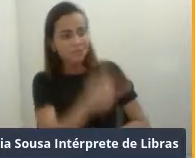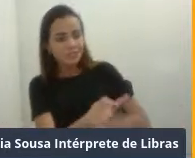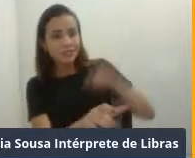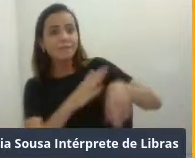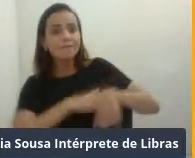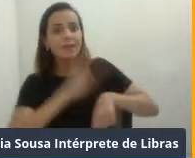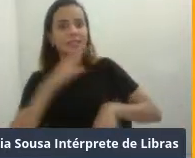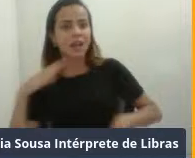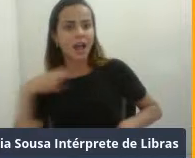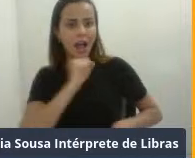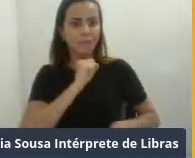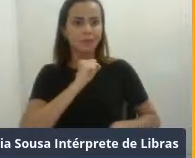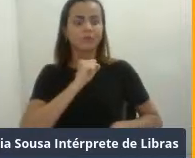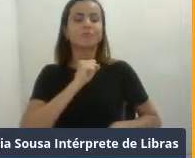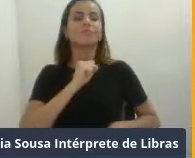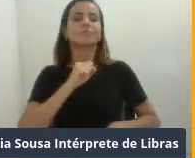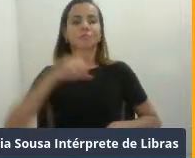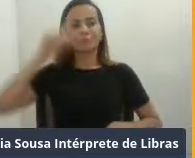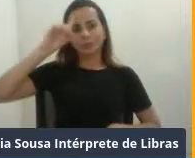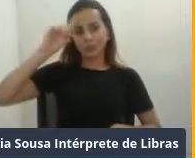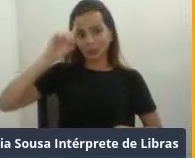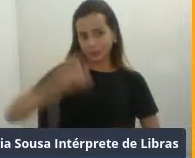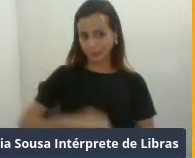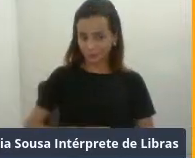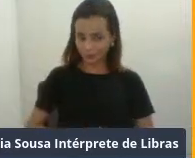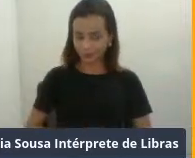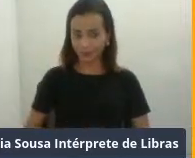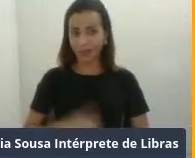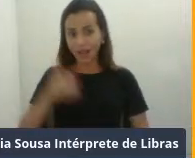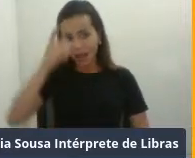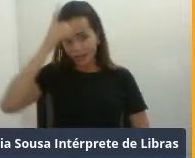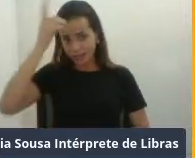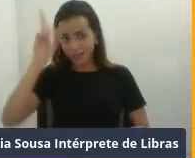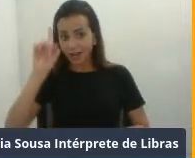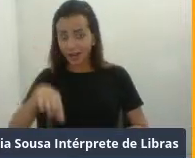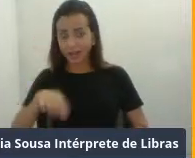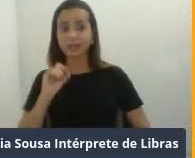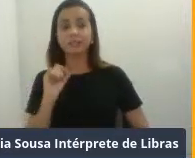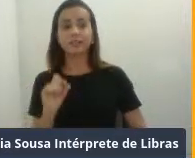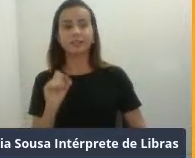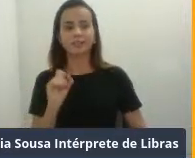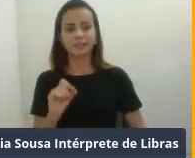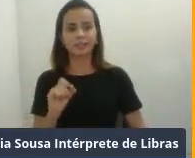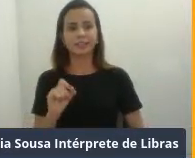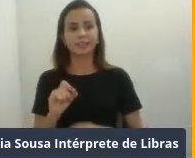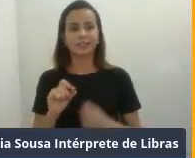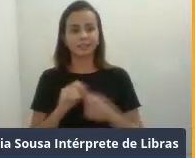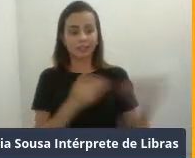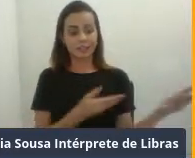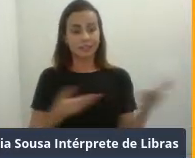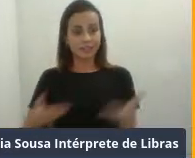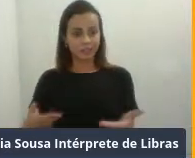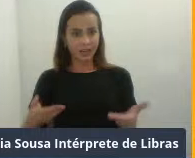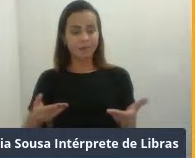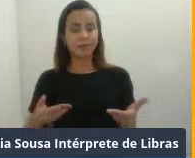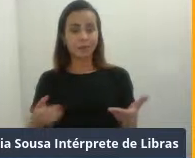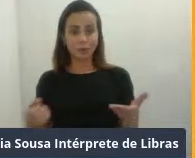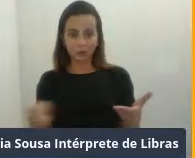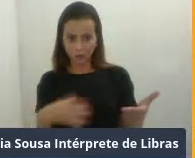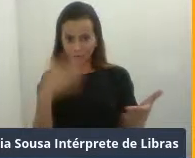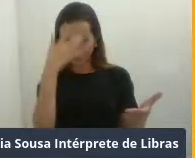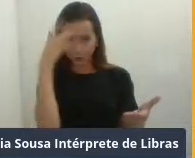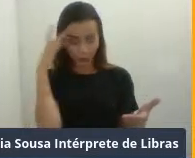apta para o seu dia a dia, certo? Então, a ideia, na hora que a gente recepciona você, é que